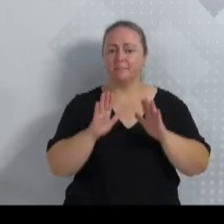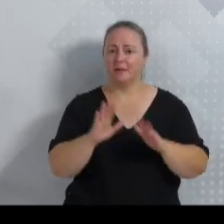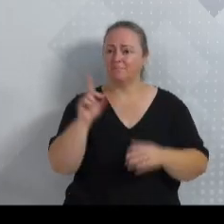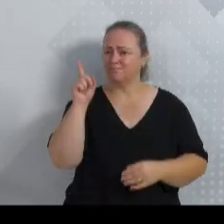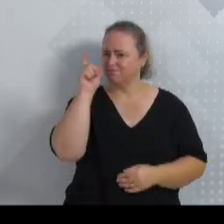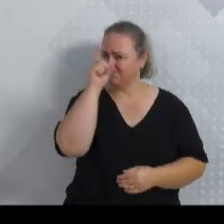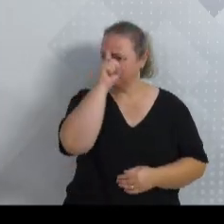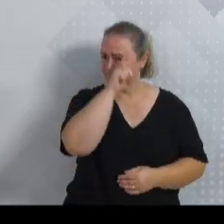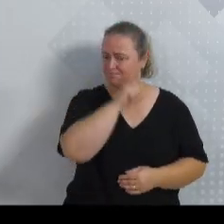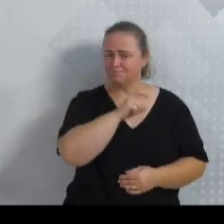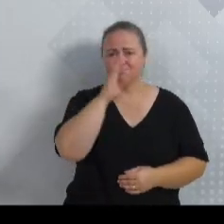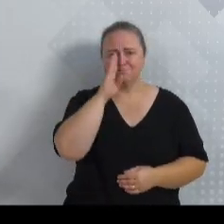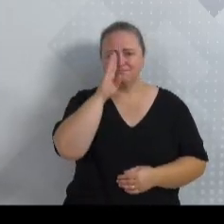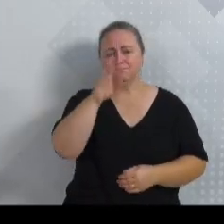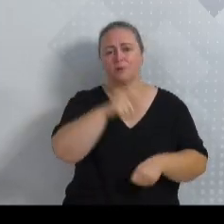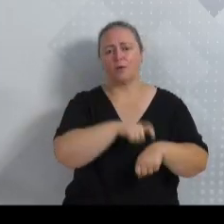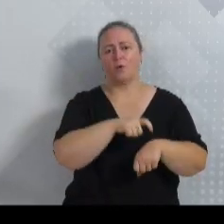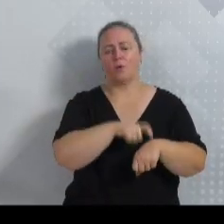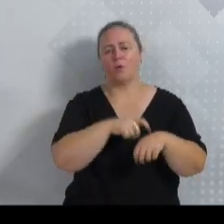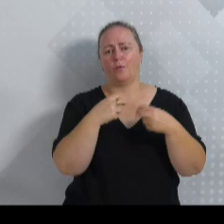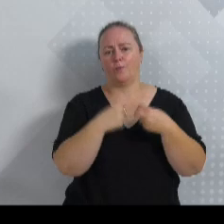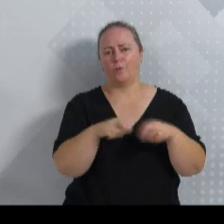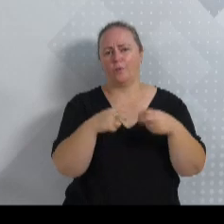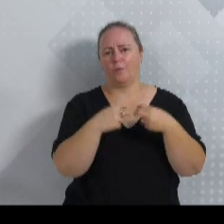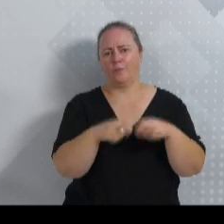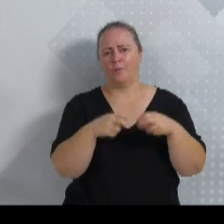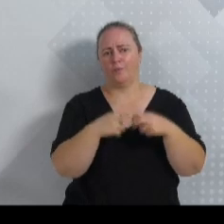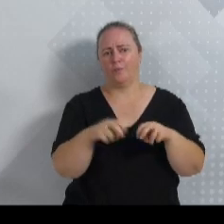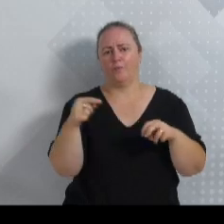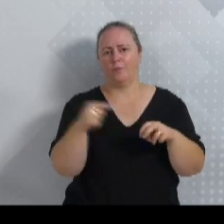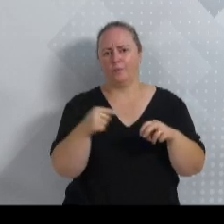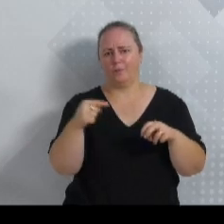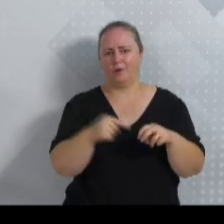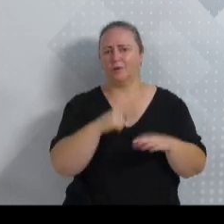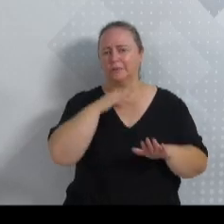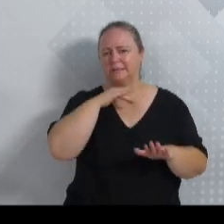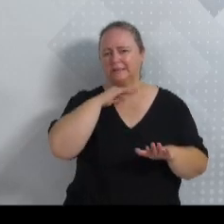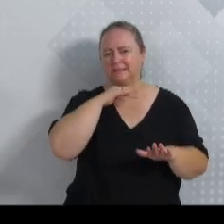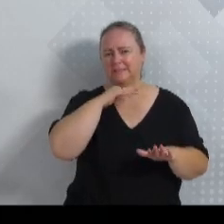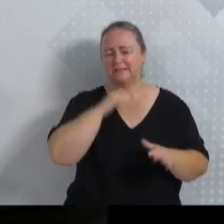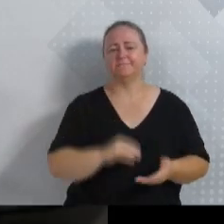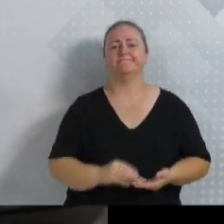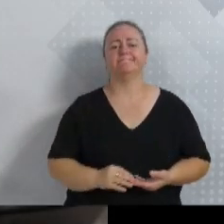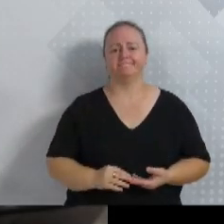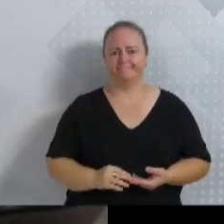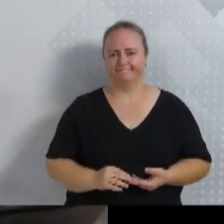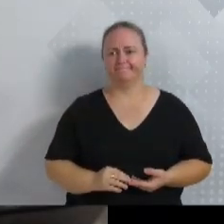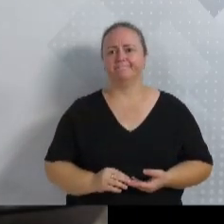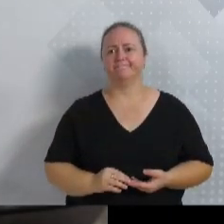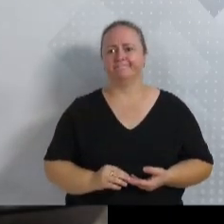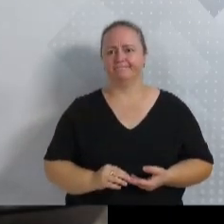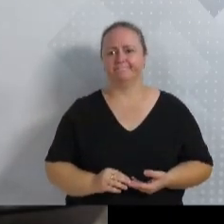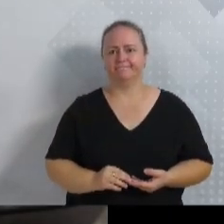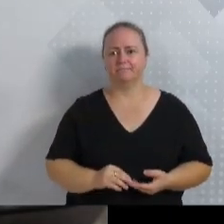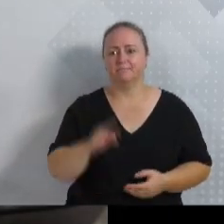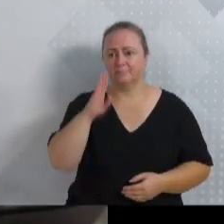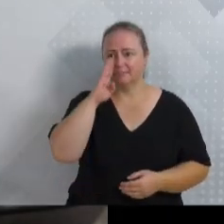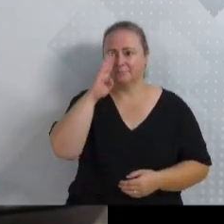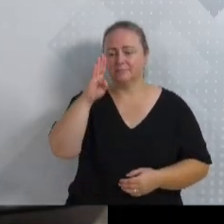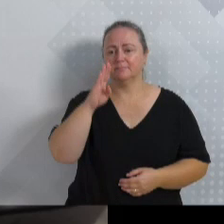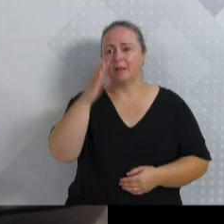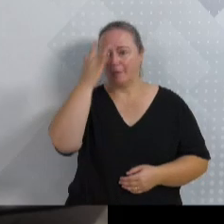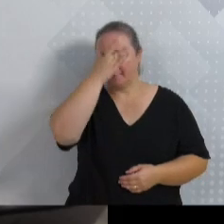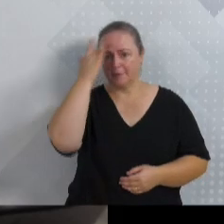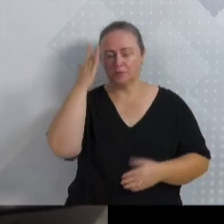principalmente com horário de ônibus. Horário de ônibus é muito ruim, principalmente os moradores lá do Nova